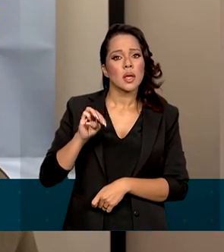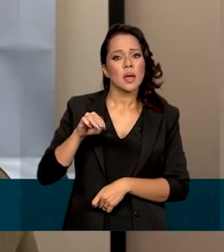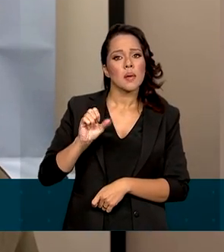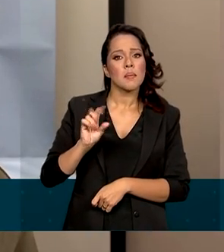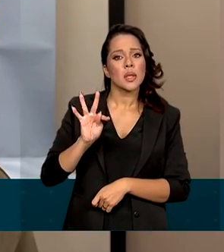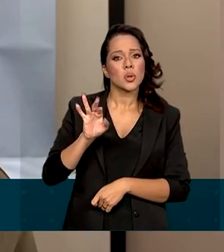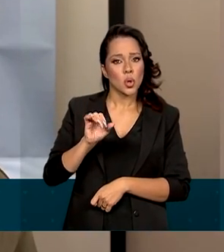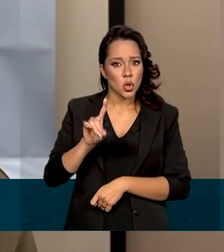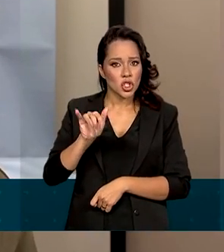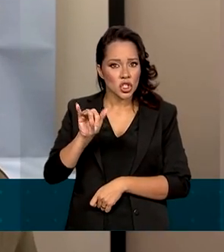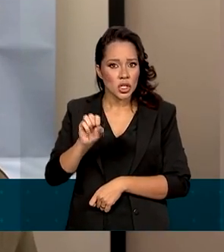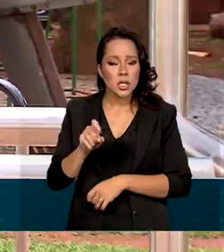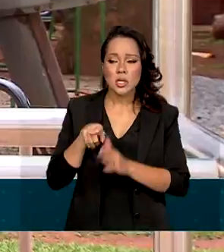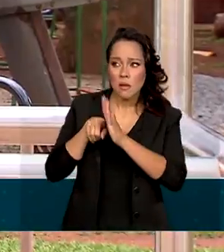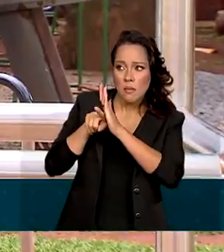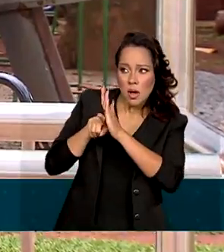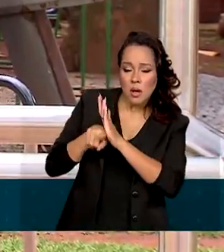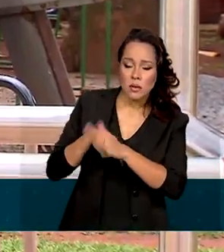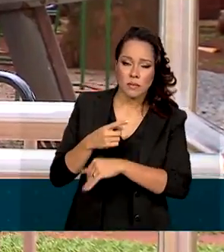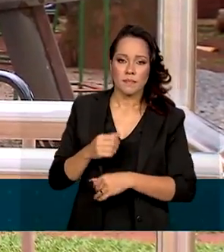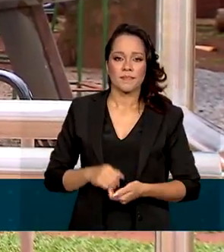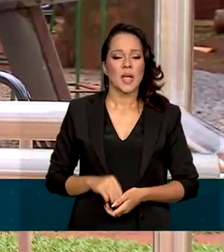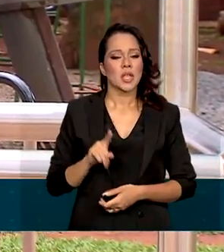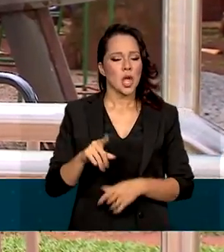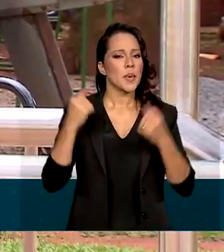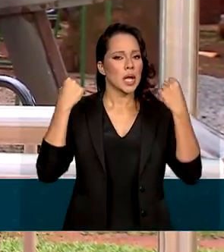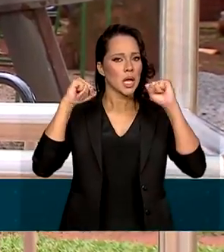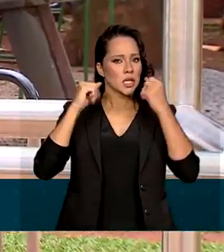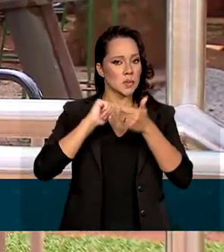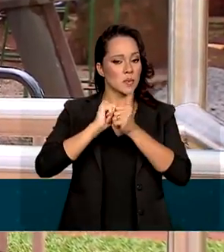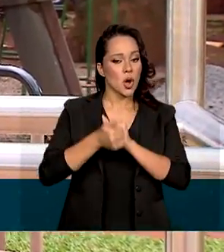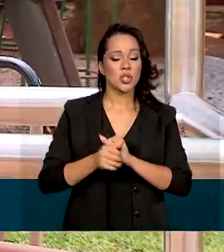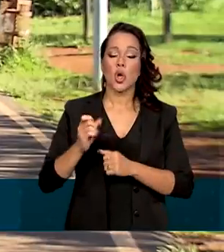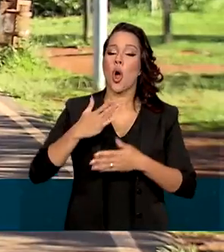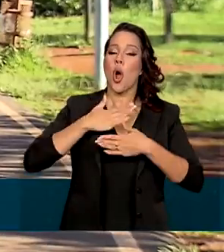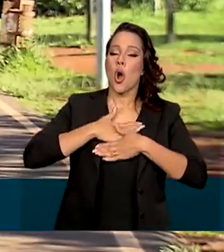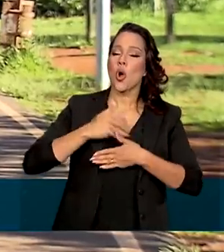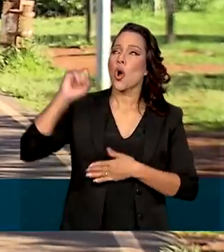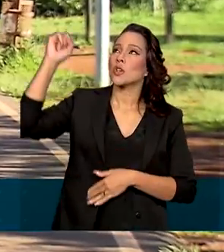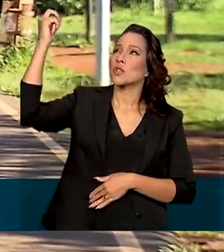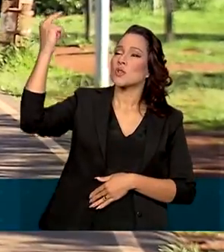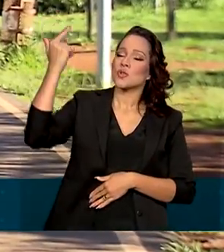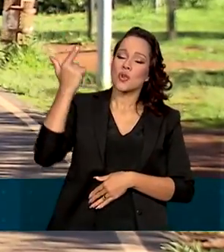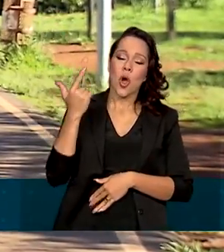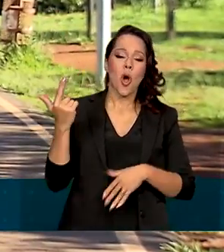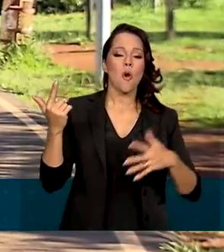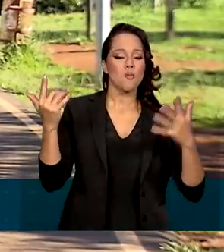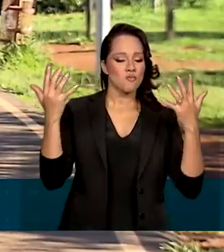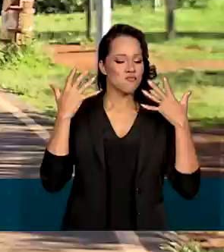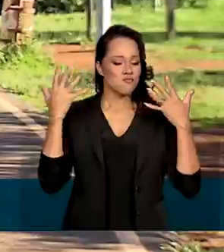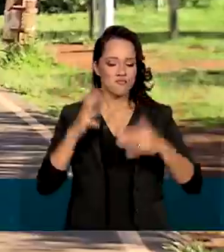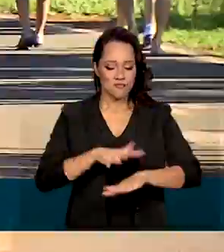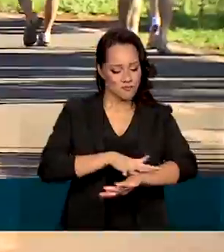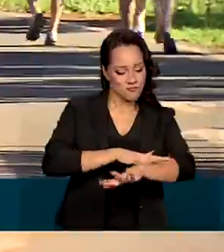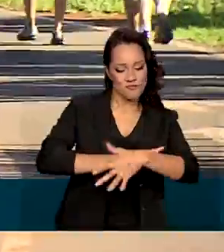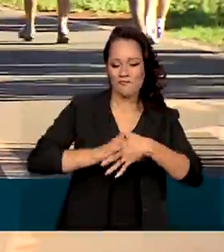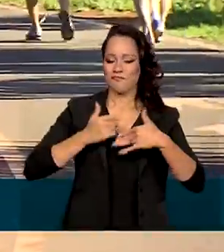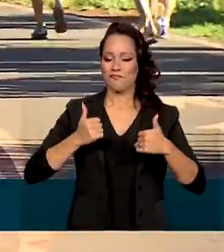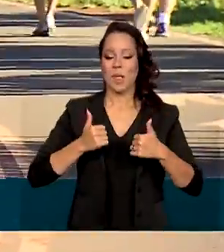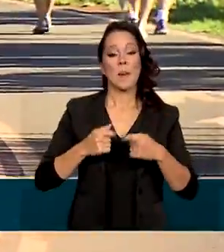para fazer esse diagnóstico. Para quem pratica esporte ou gosta de tomar sol para ter o efeito bronzeado,